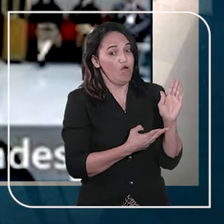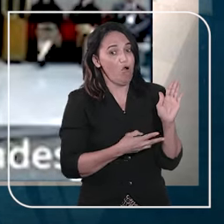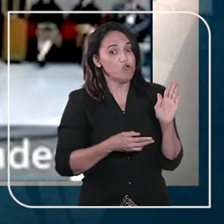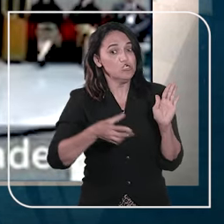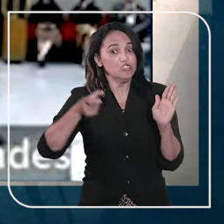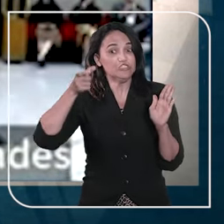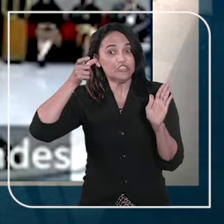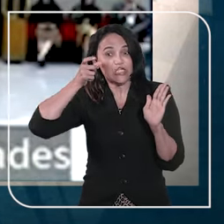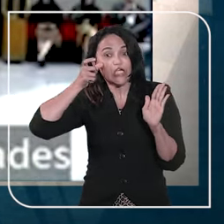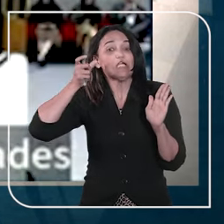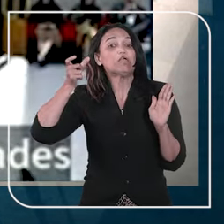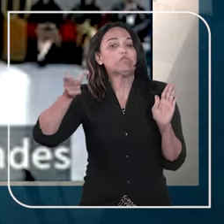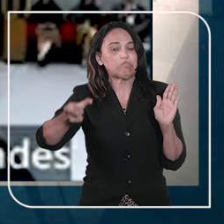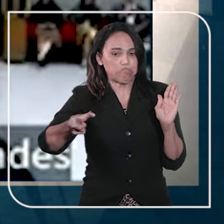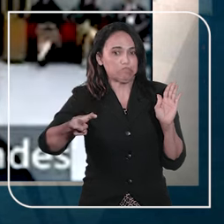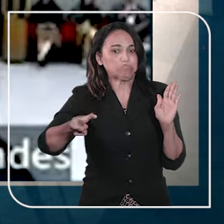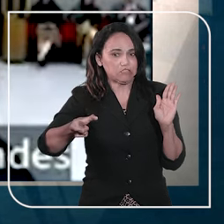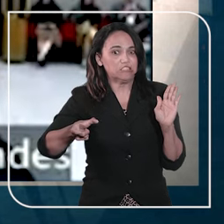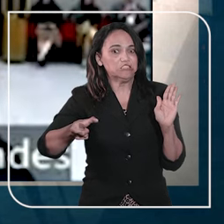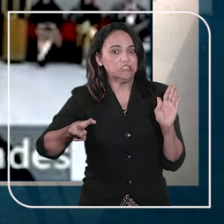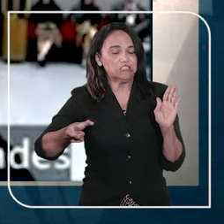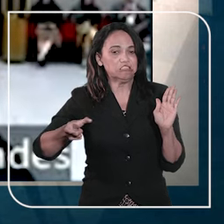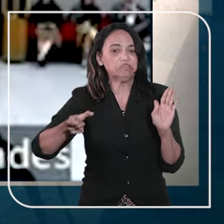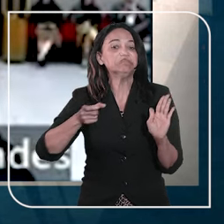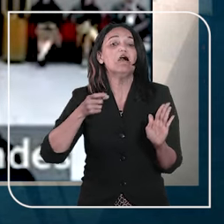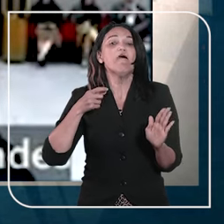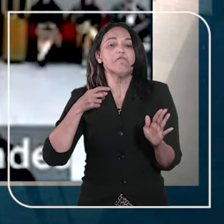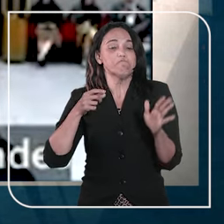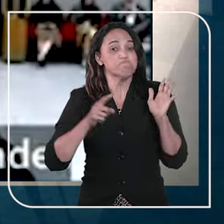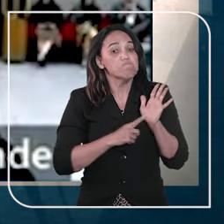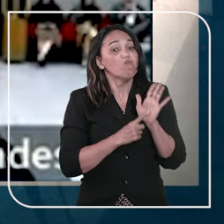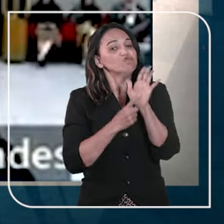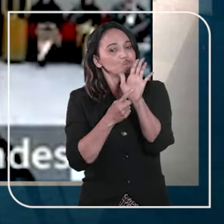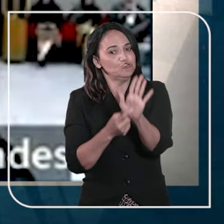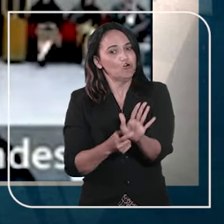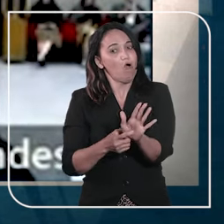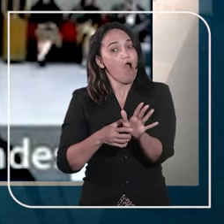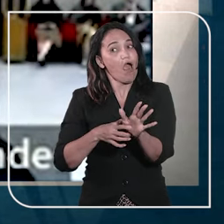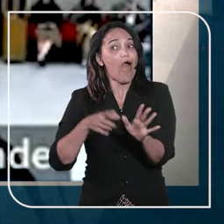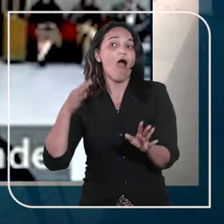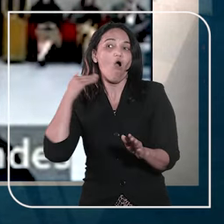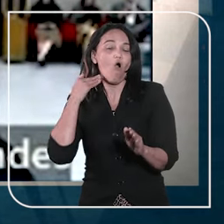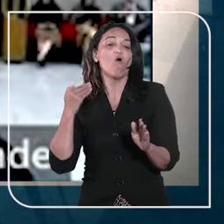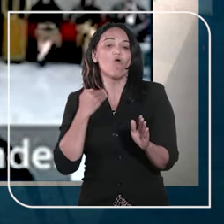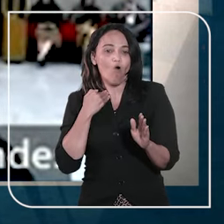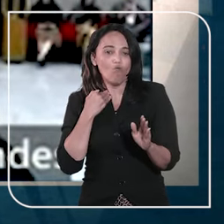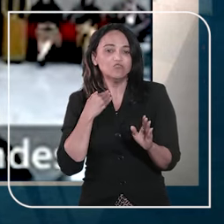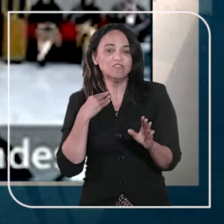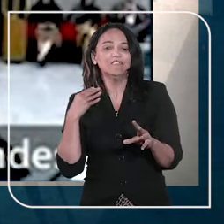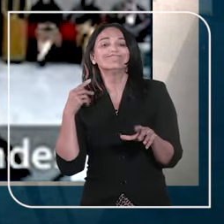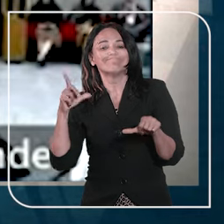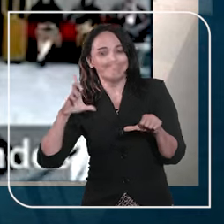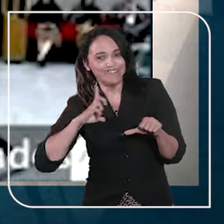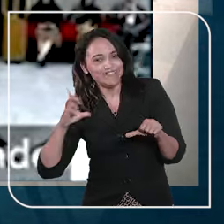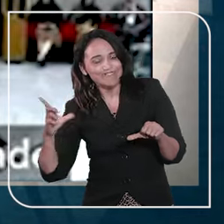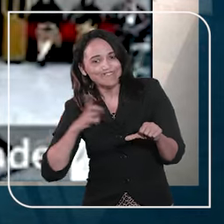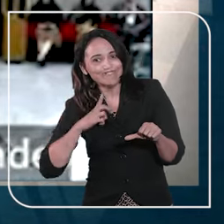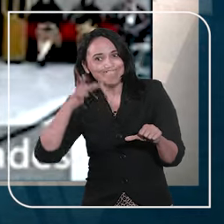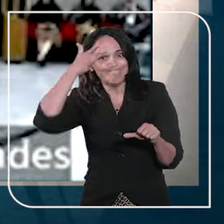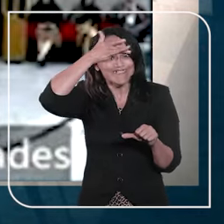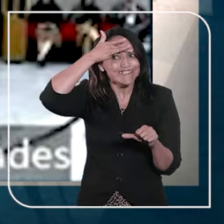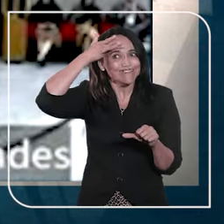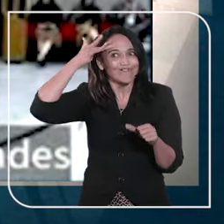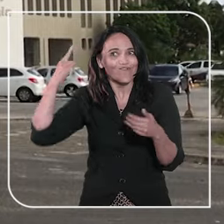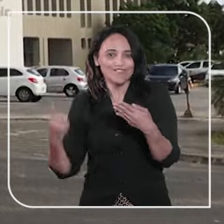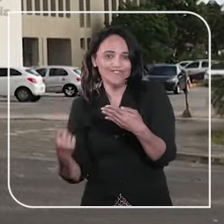financeira apontaram movimentações suspeitas na conta de Ilona Reis, como transações envolvendo laranjas e pessoas